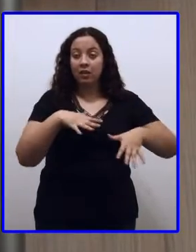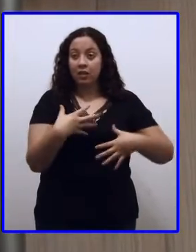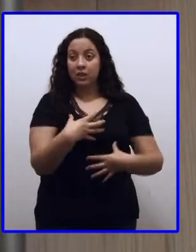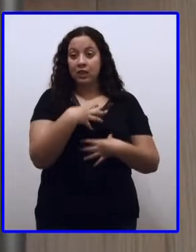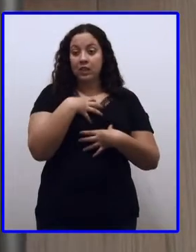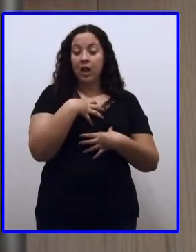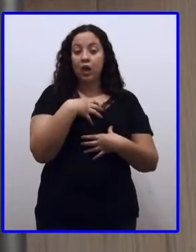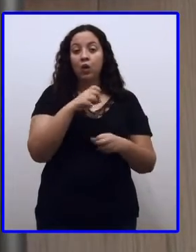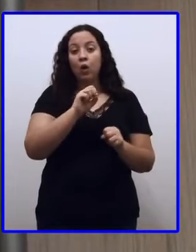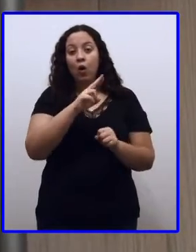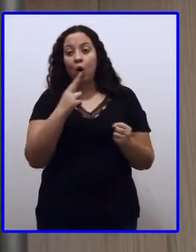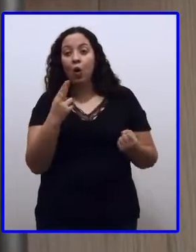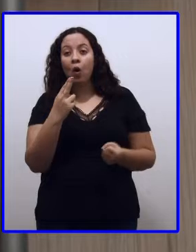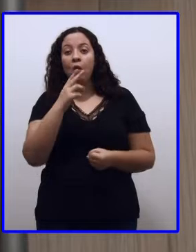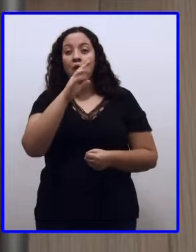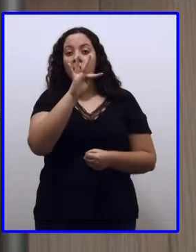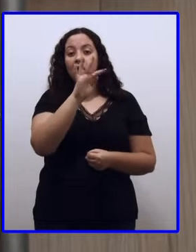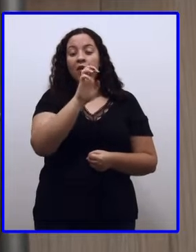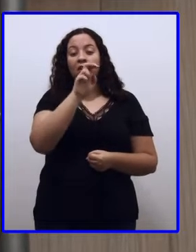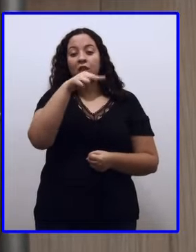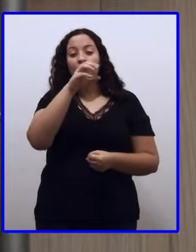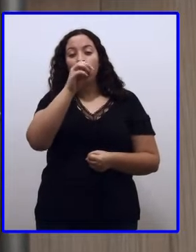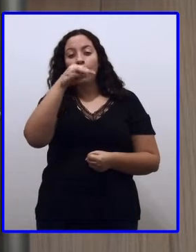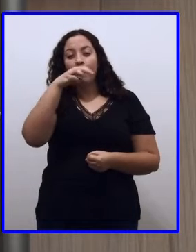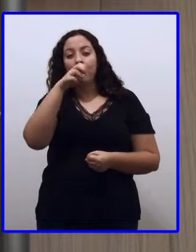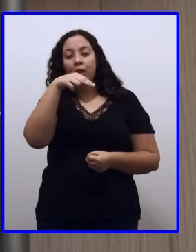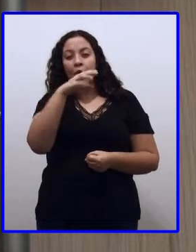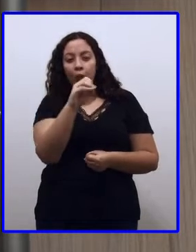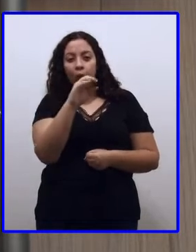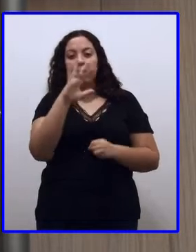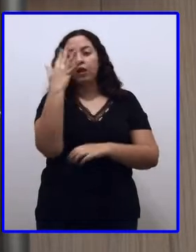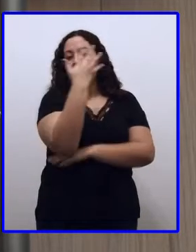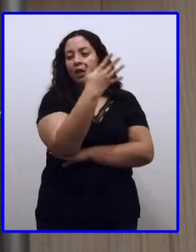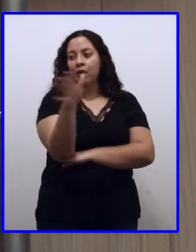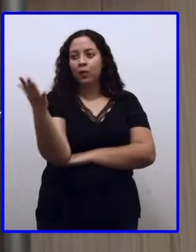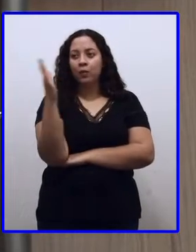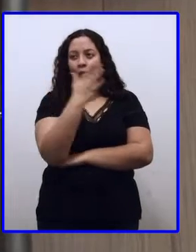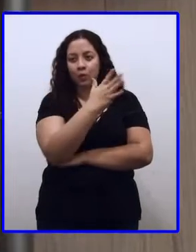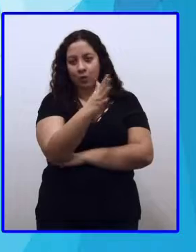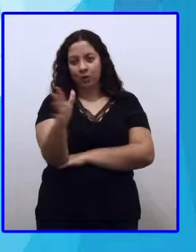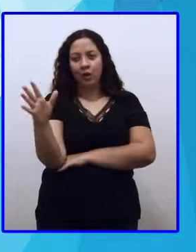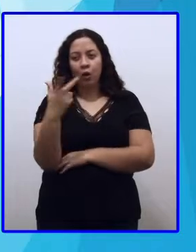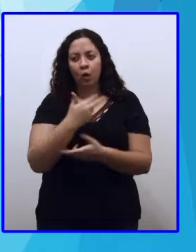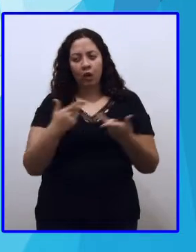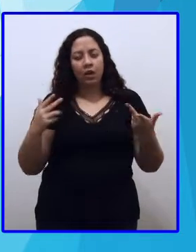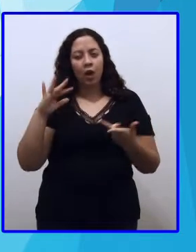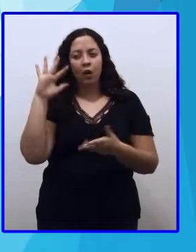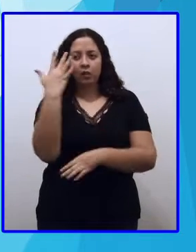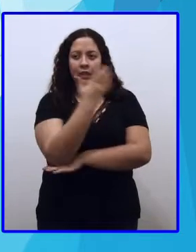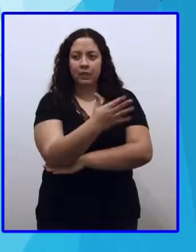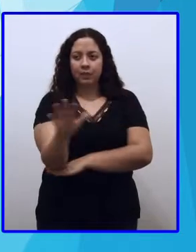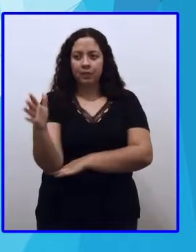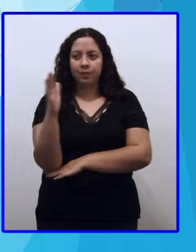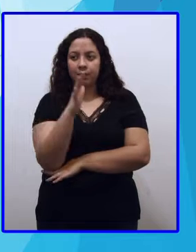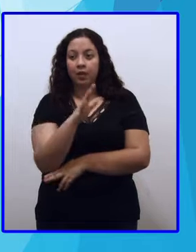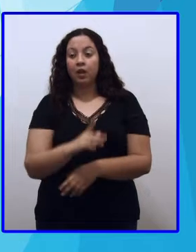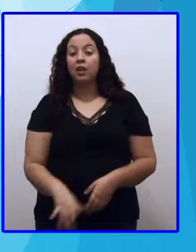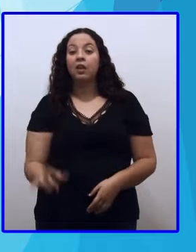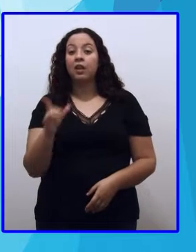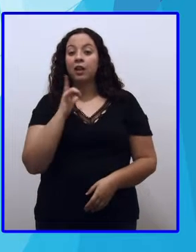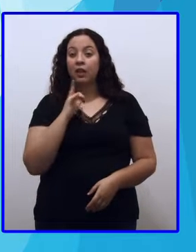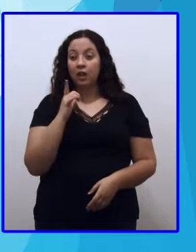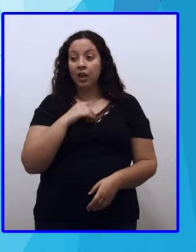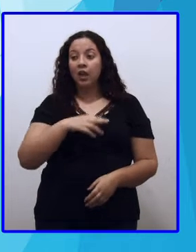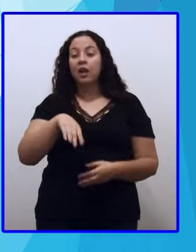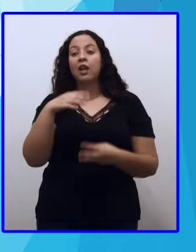estado ou fenômeno da natureza, certo? E nós podemos agrupar os verbos em três conjugações.